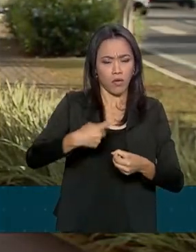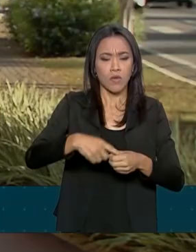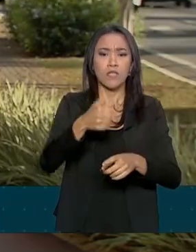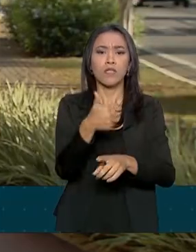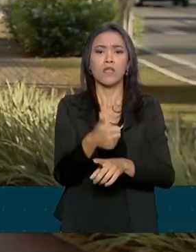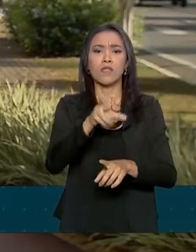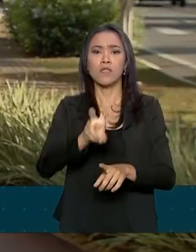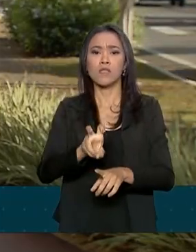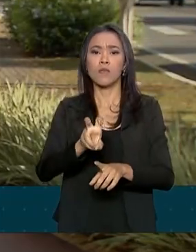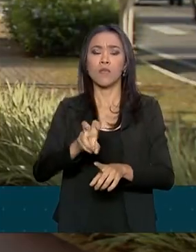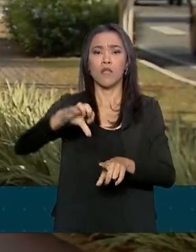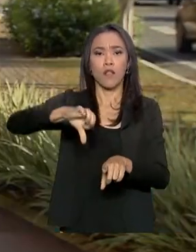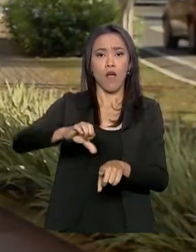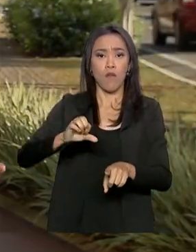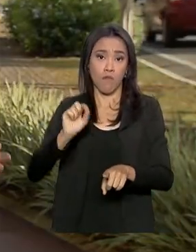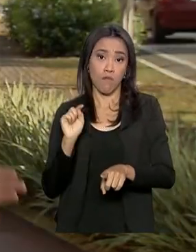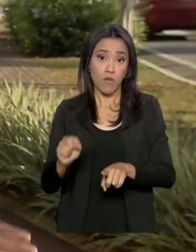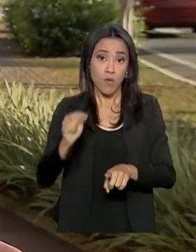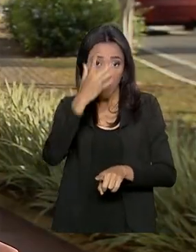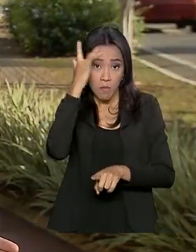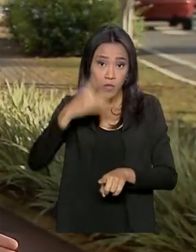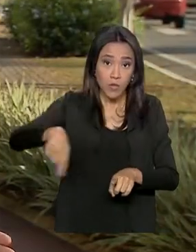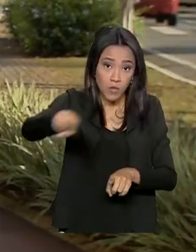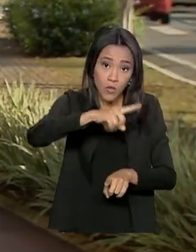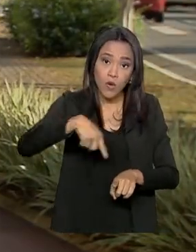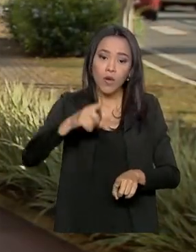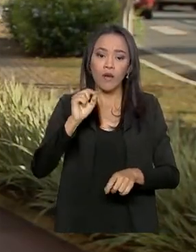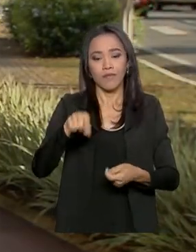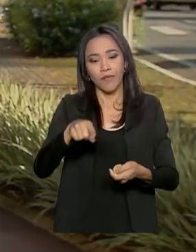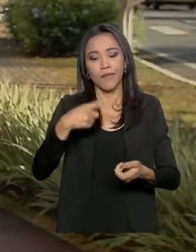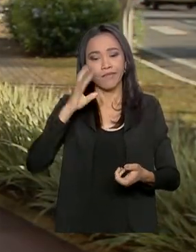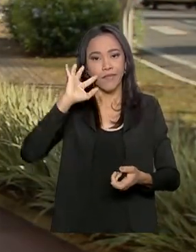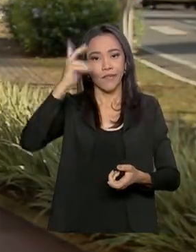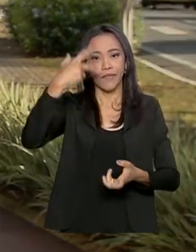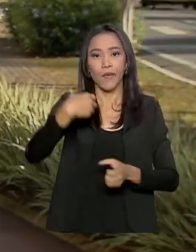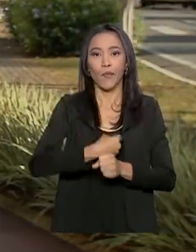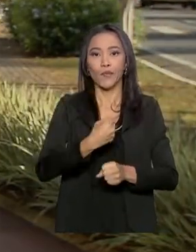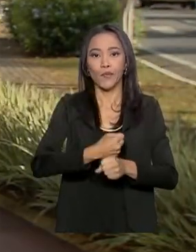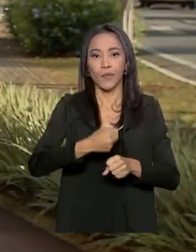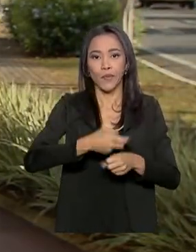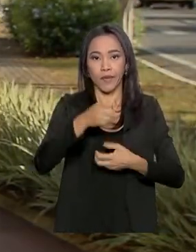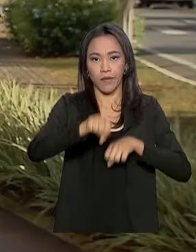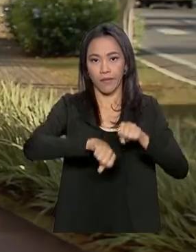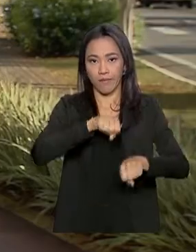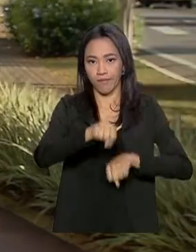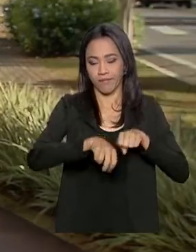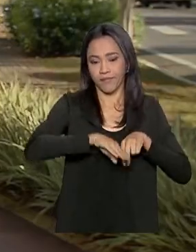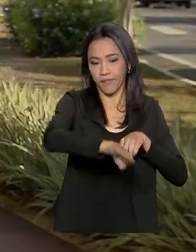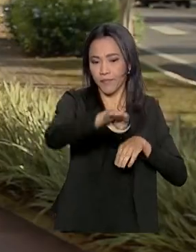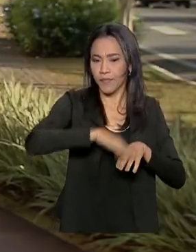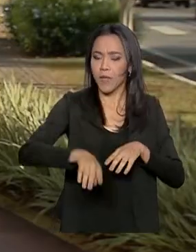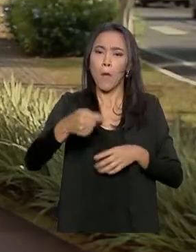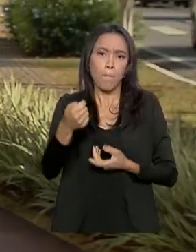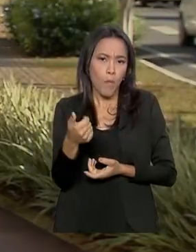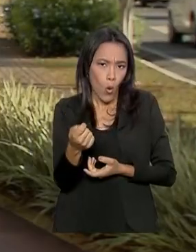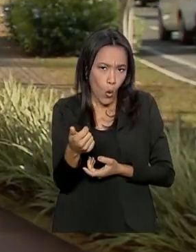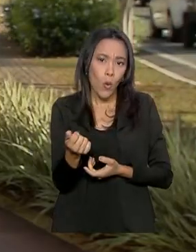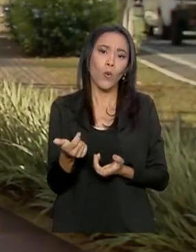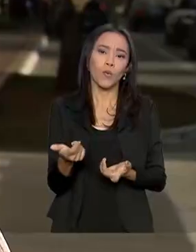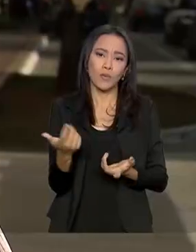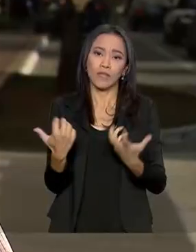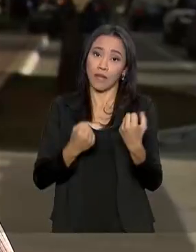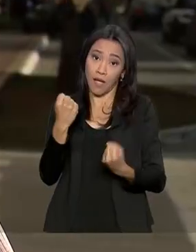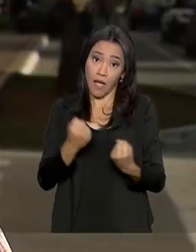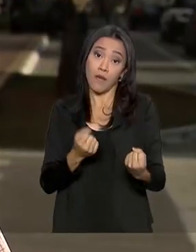habitantes, a solução foi construir ciclovias. O resultado, menos carros nas ruas e a população mais saudável.